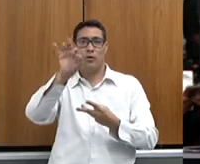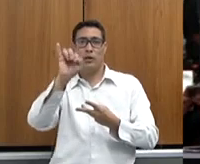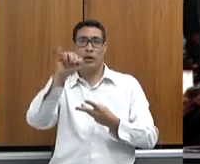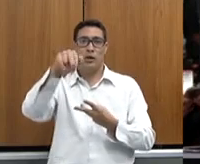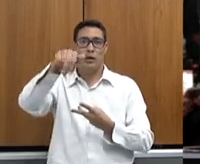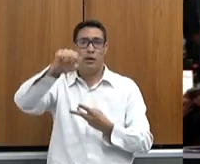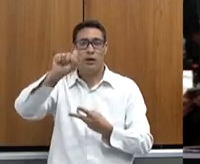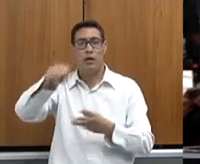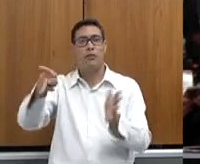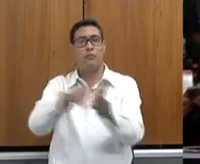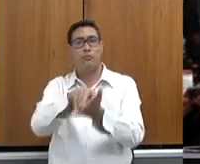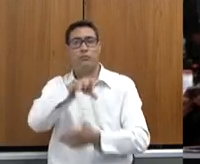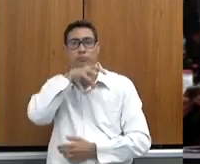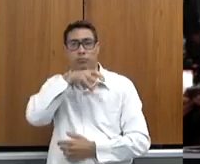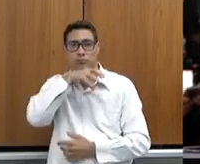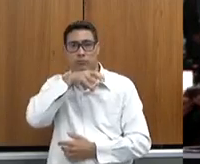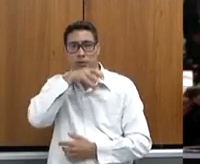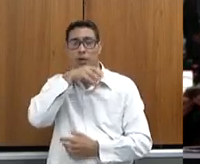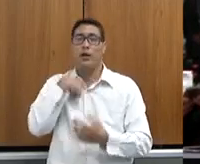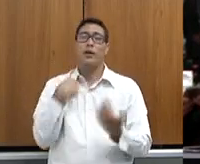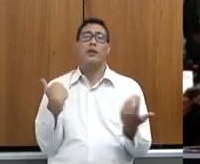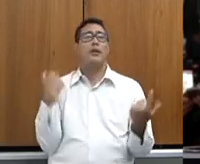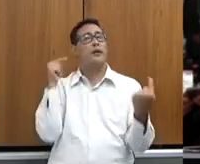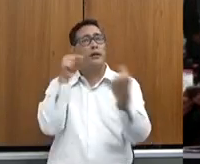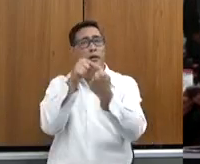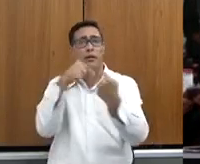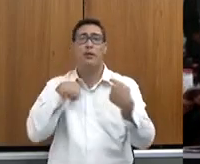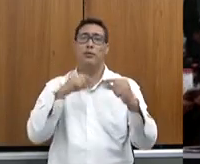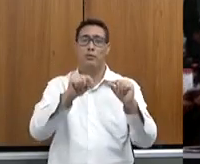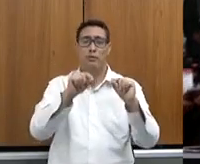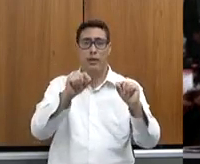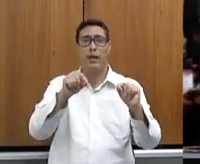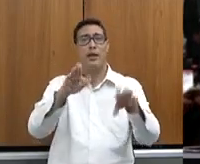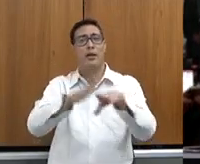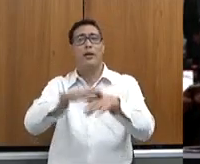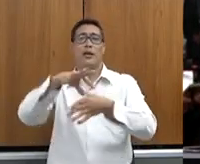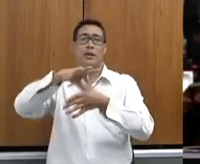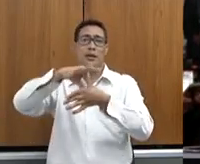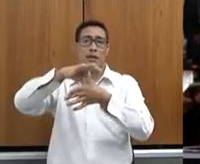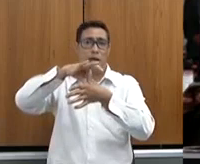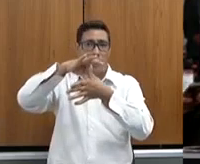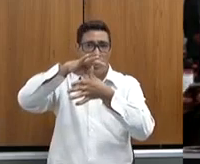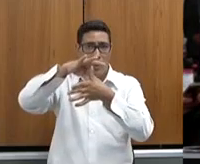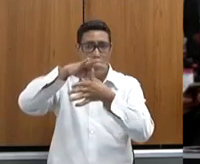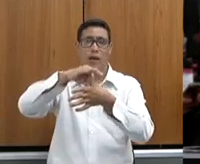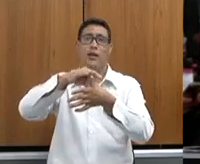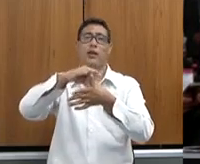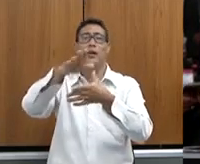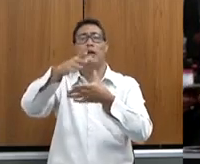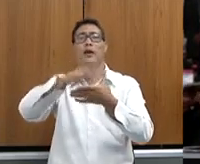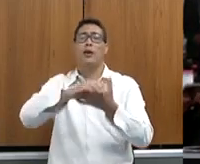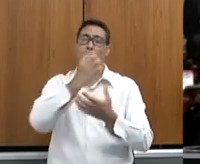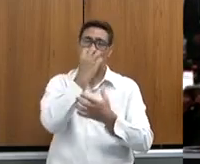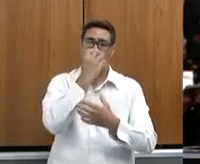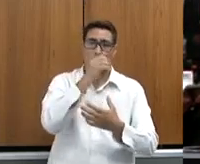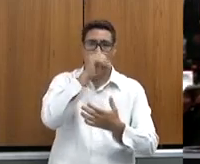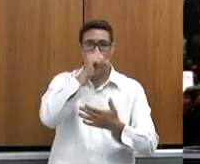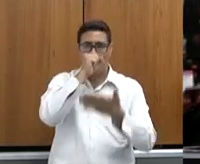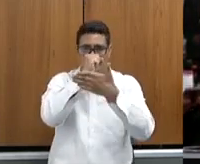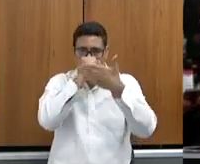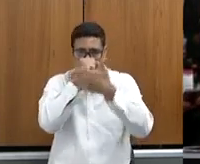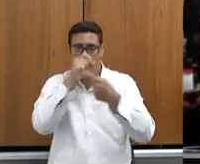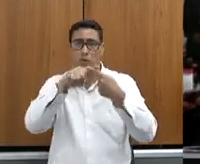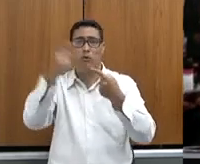trabalhamos diretamente na produção de carne, de carne suína, carne bovina, de